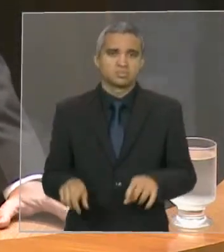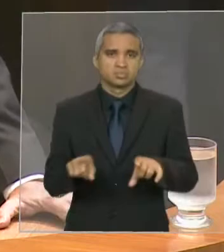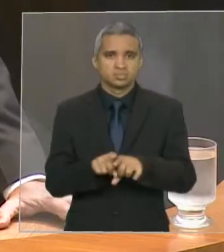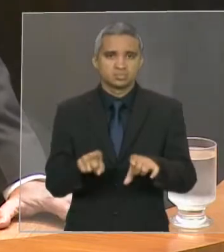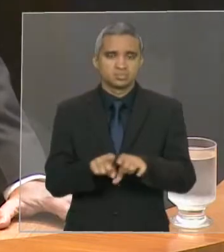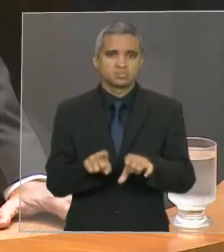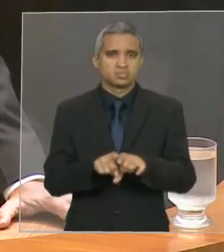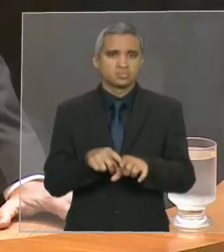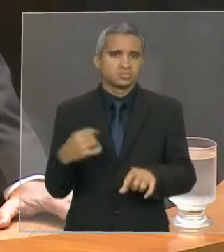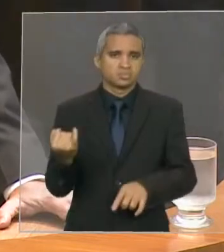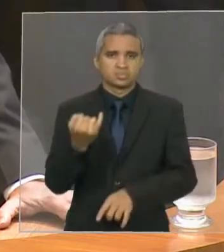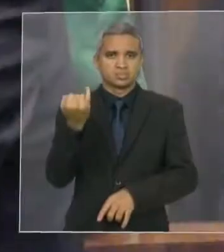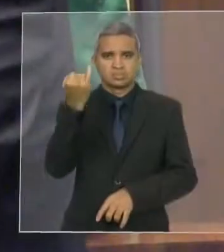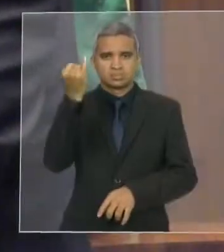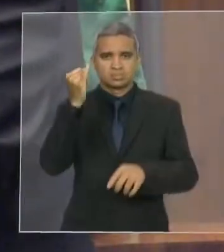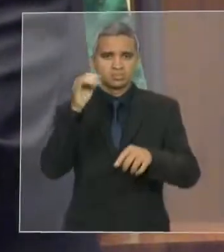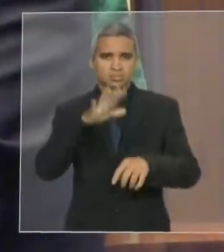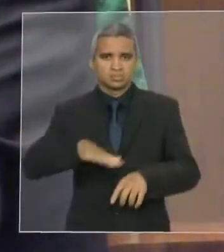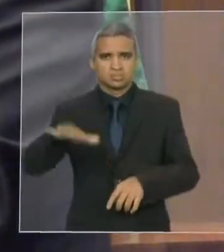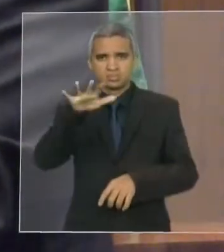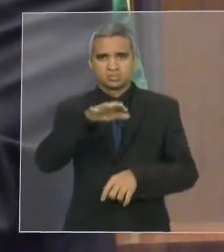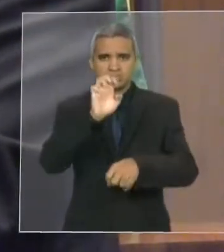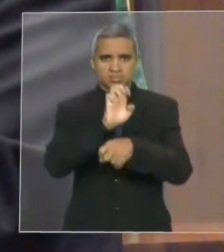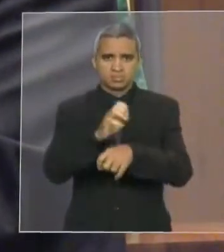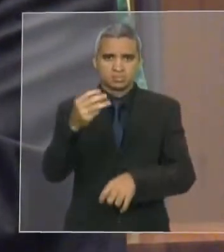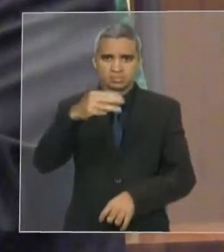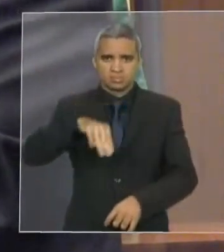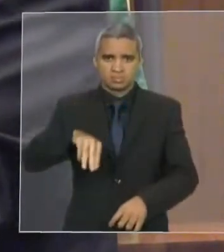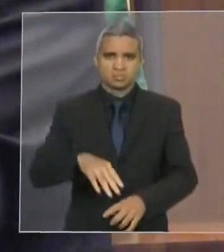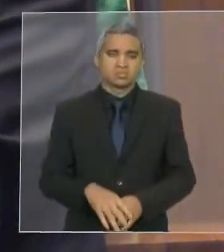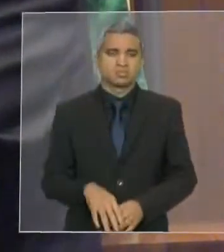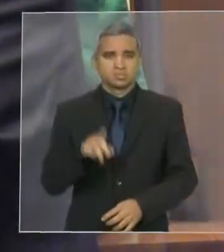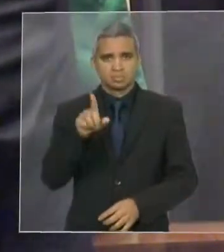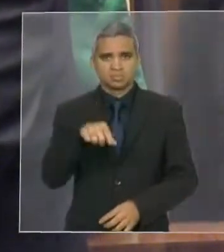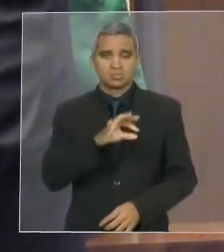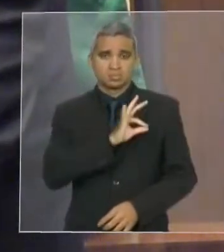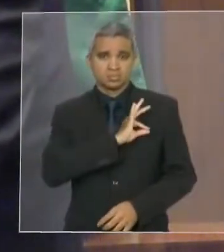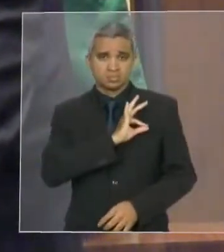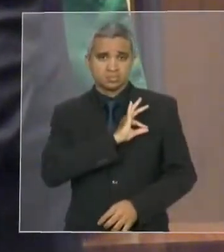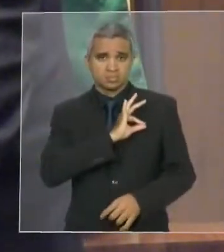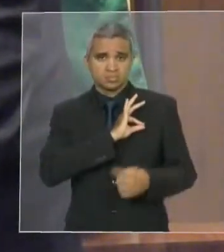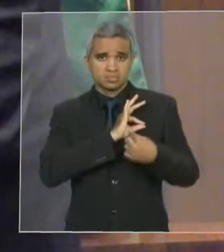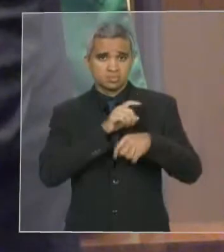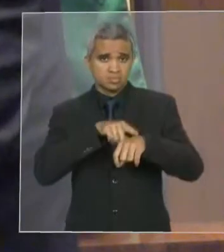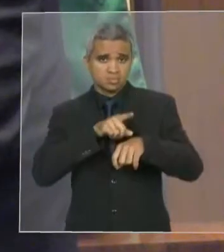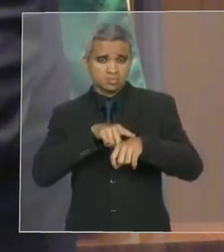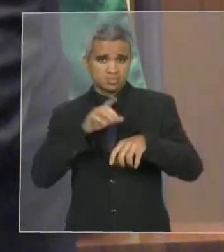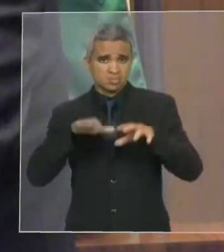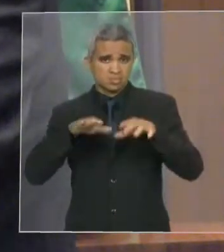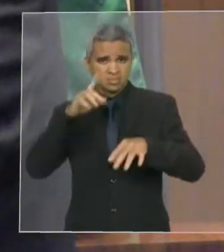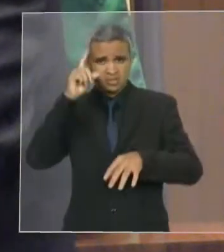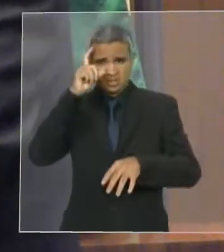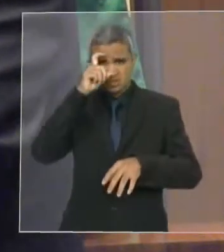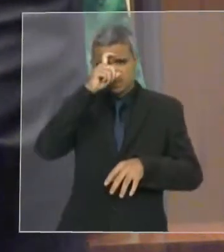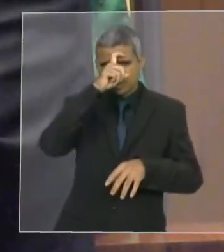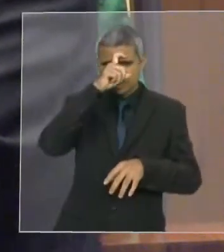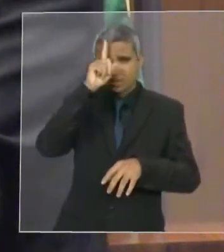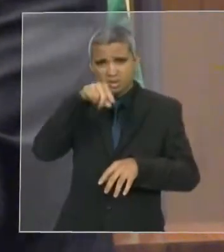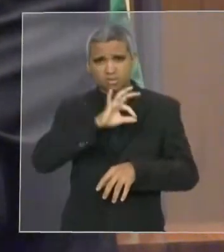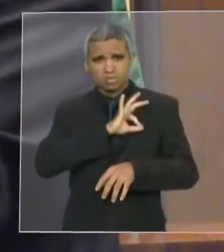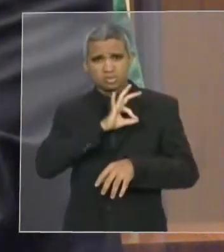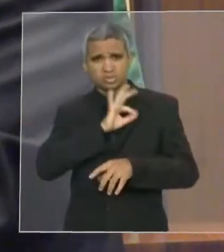todo Maranhão, porque são os policiais que, nos momentos mais difíceis, são eles que socorrem a população